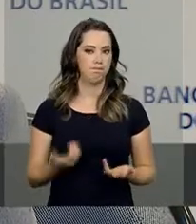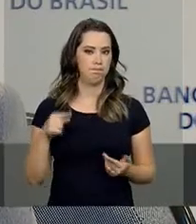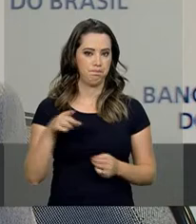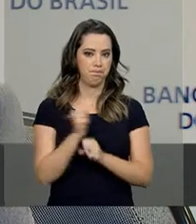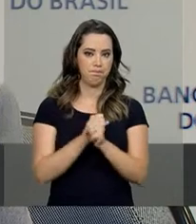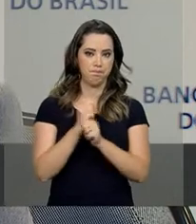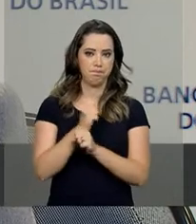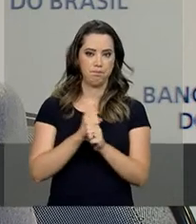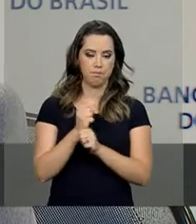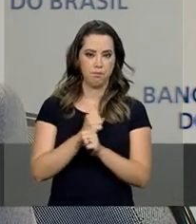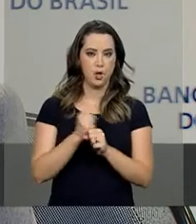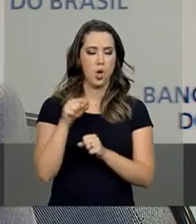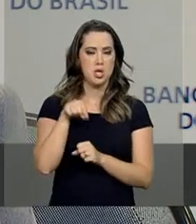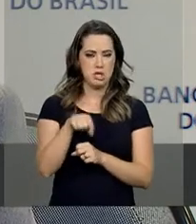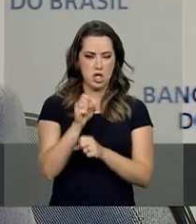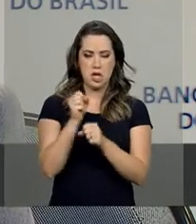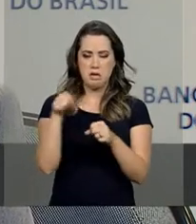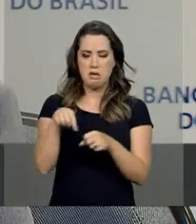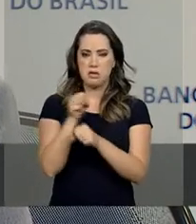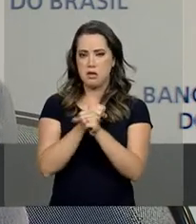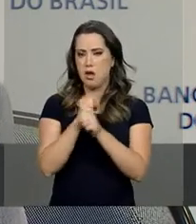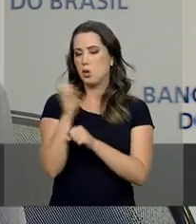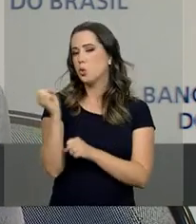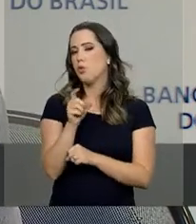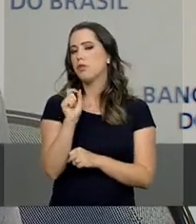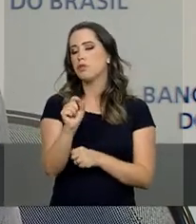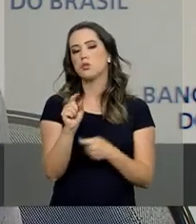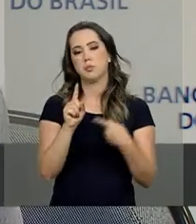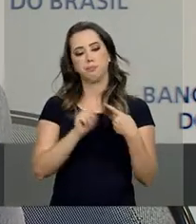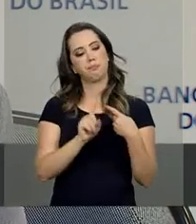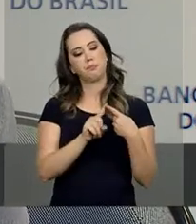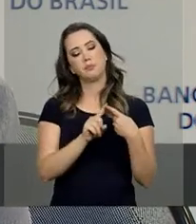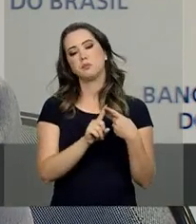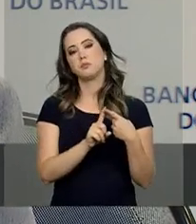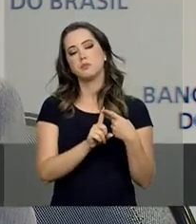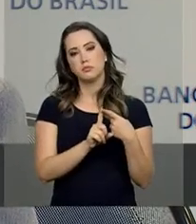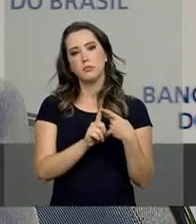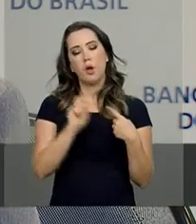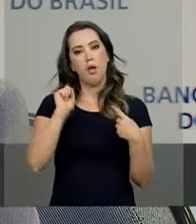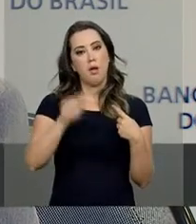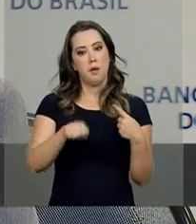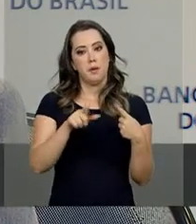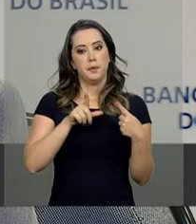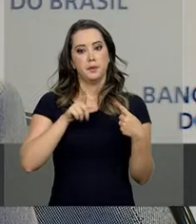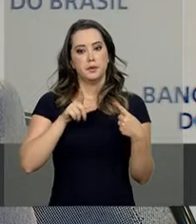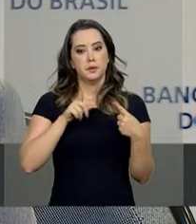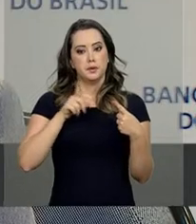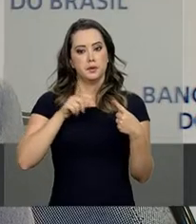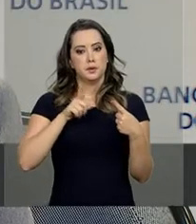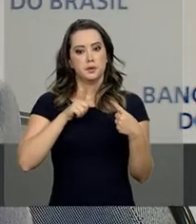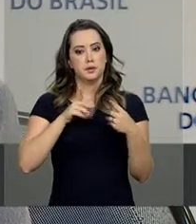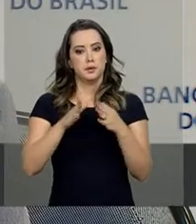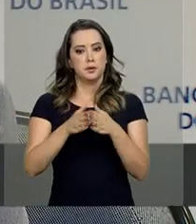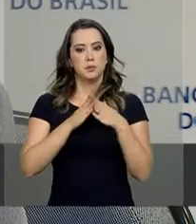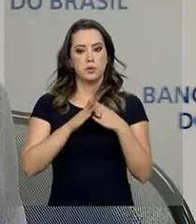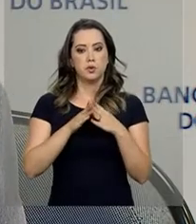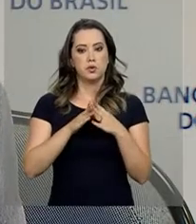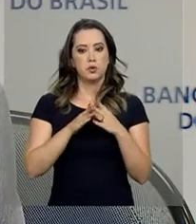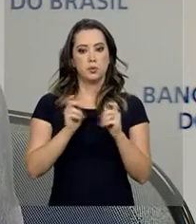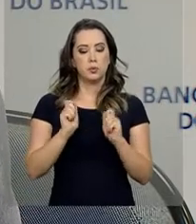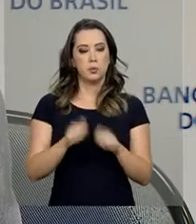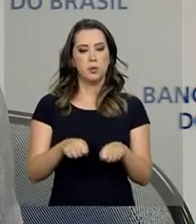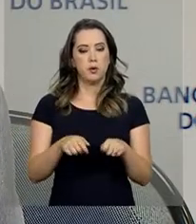quais foram as novidades que foram introduzidas? A possibilidade de que o pedido possa ser